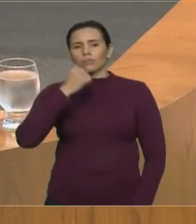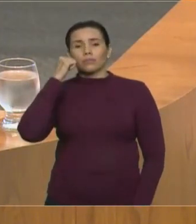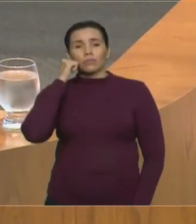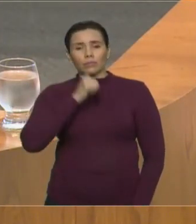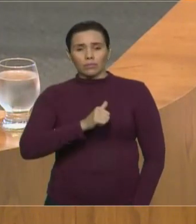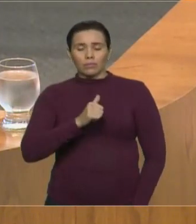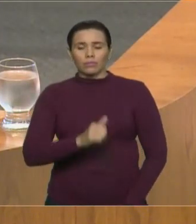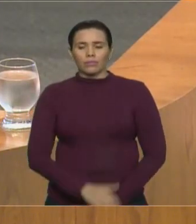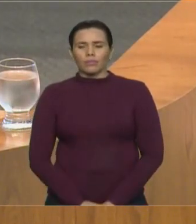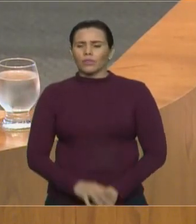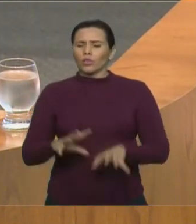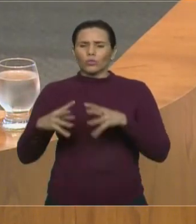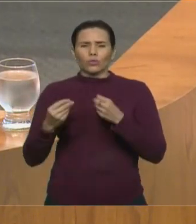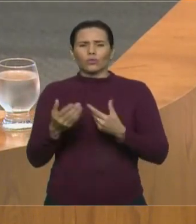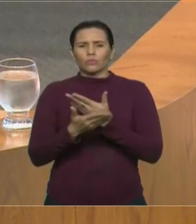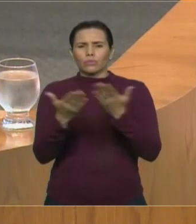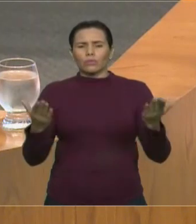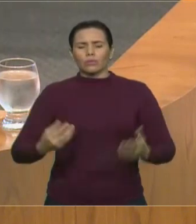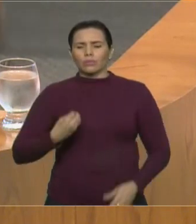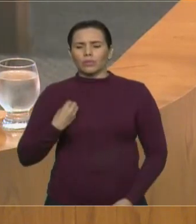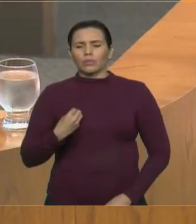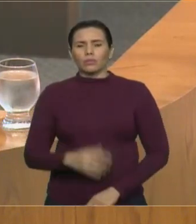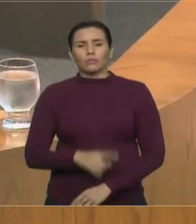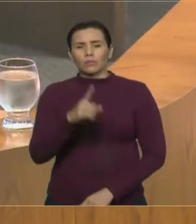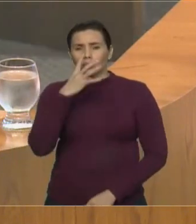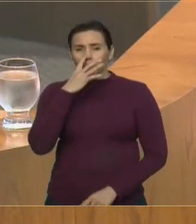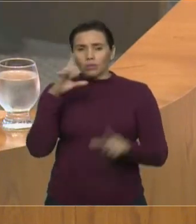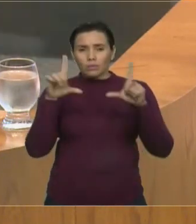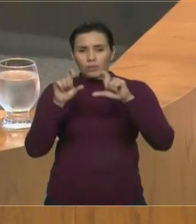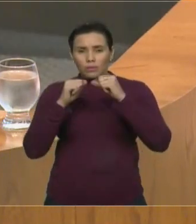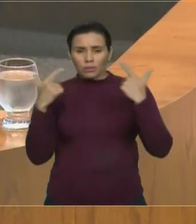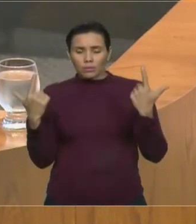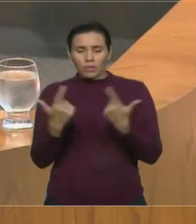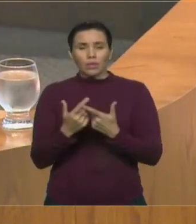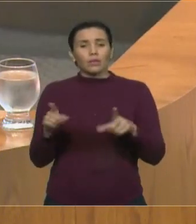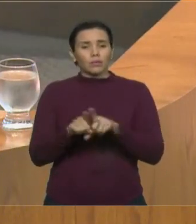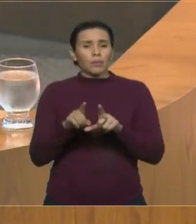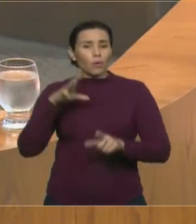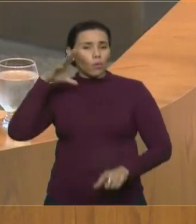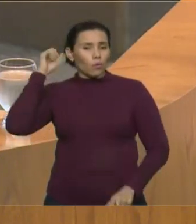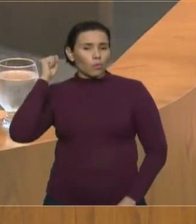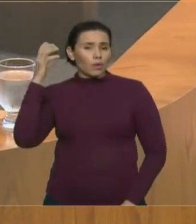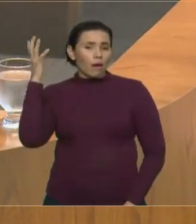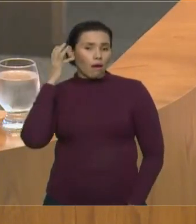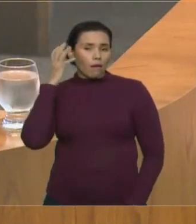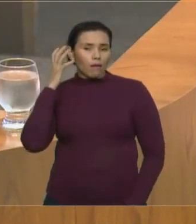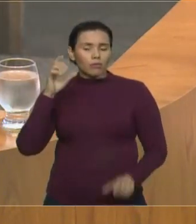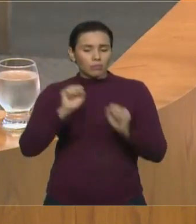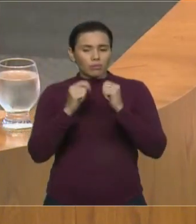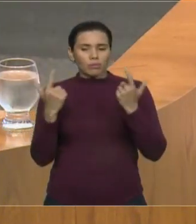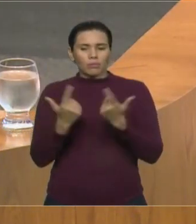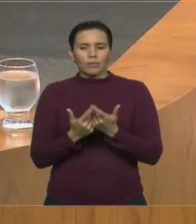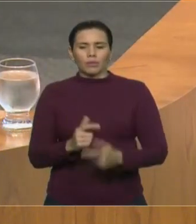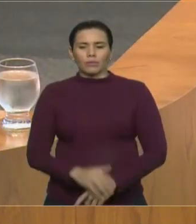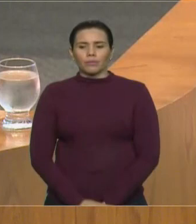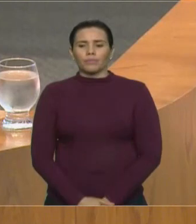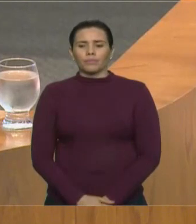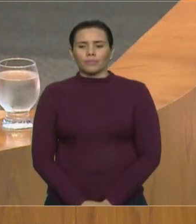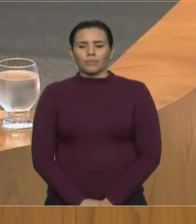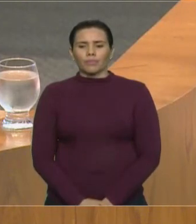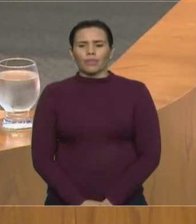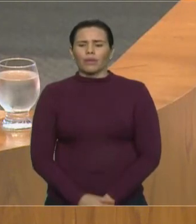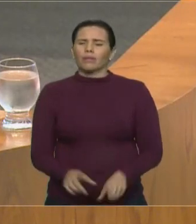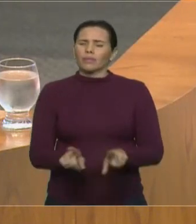todos os presentes, aos telespectadores da TV e Rádio Assembleia, bem como todo o nosso